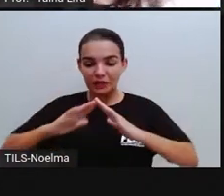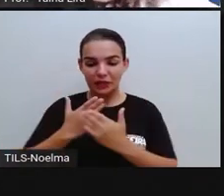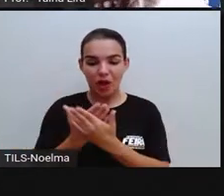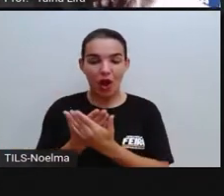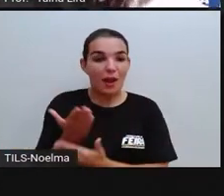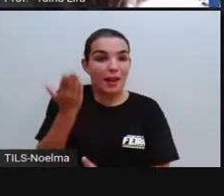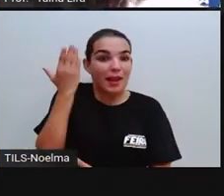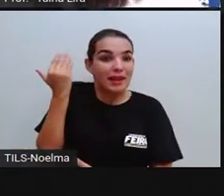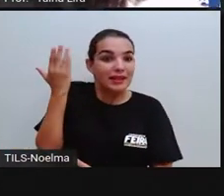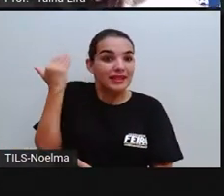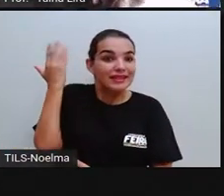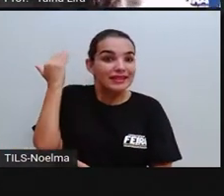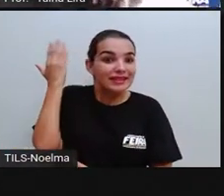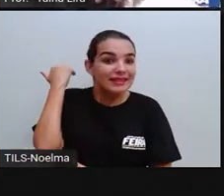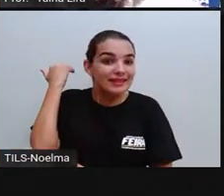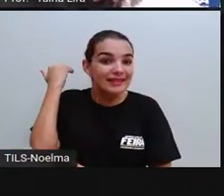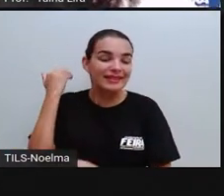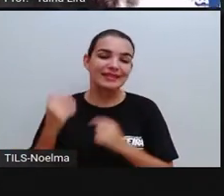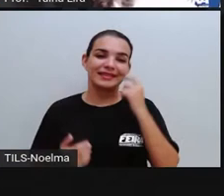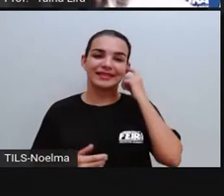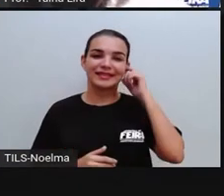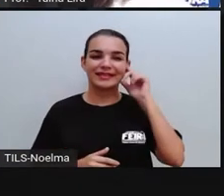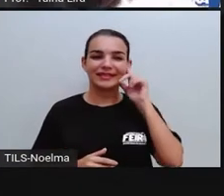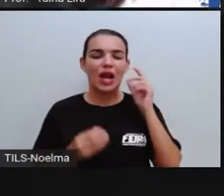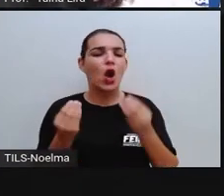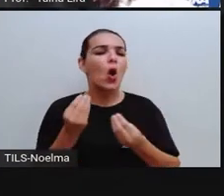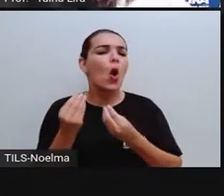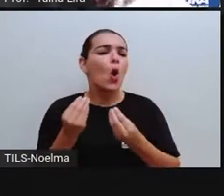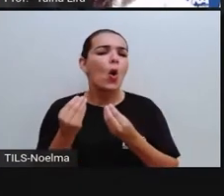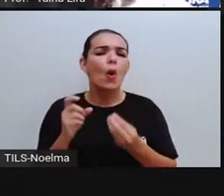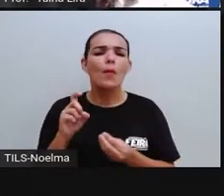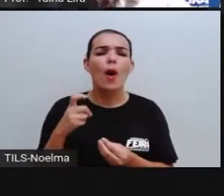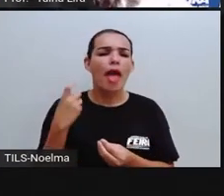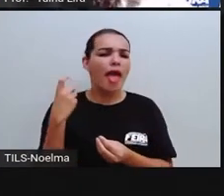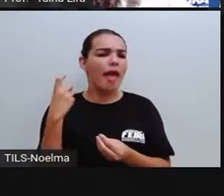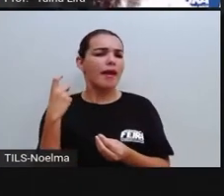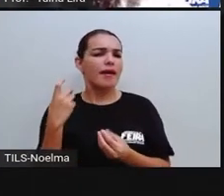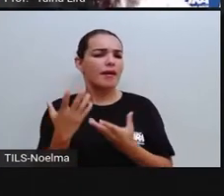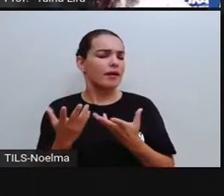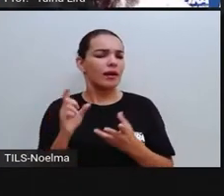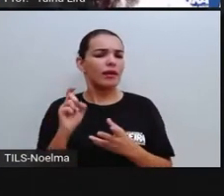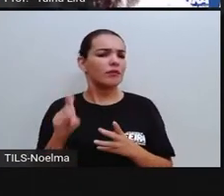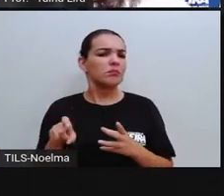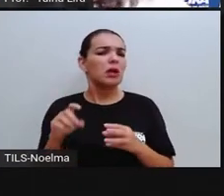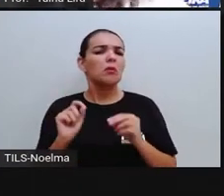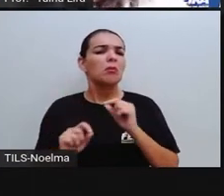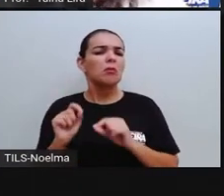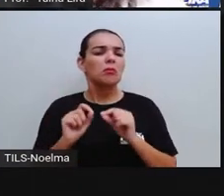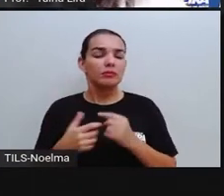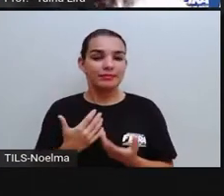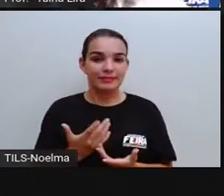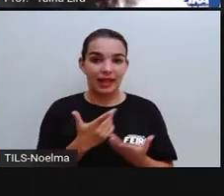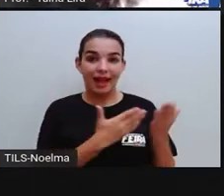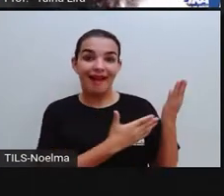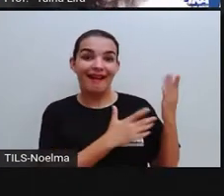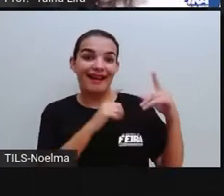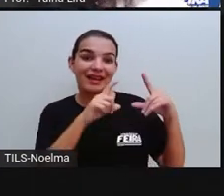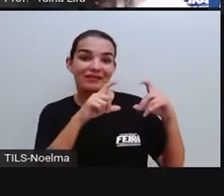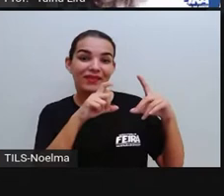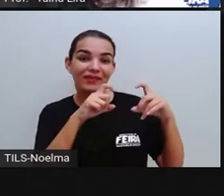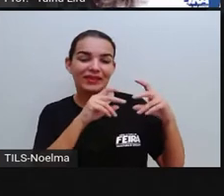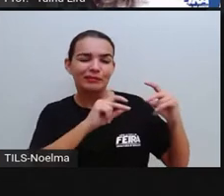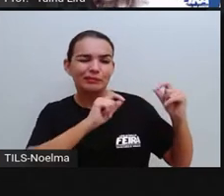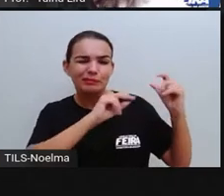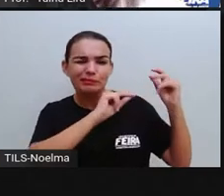Escola de Ontem, tá? Então, vamos observar. Essa é uma fotografia de uma